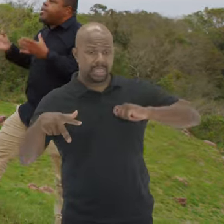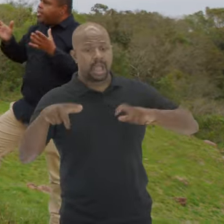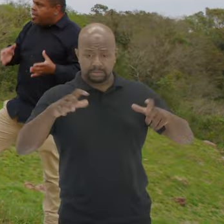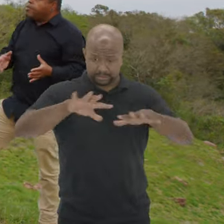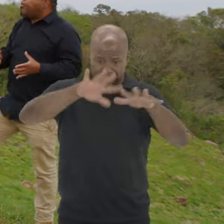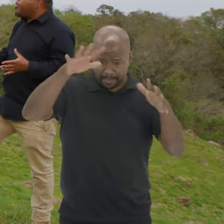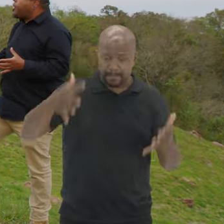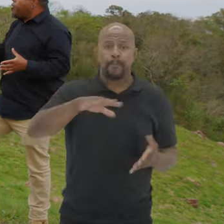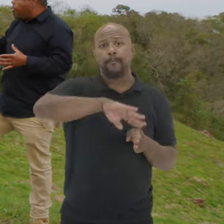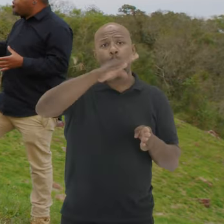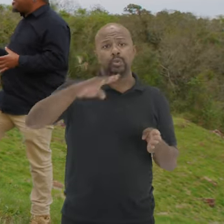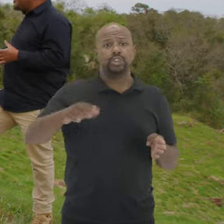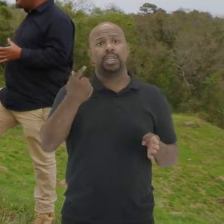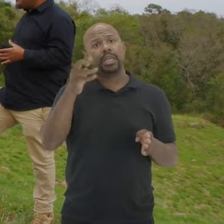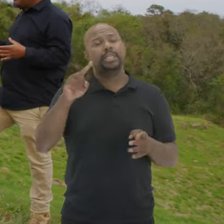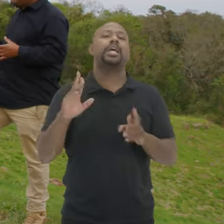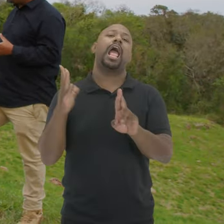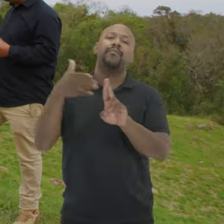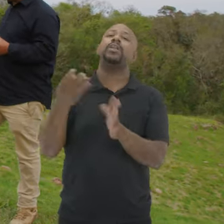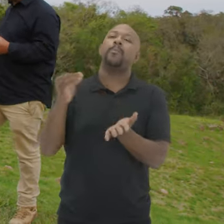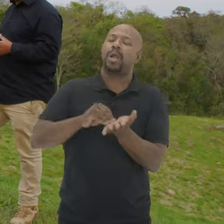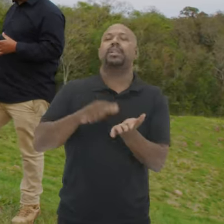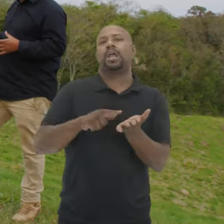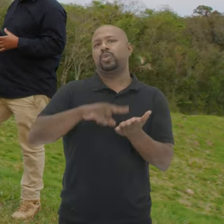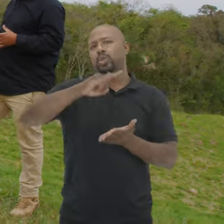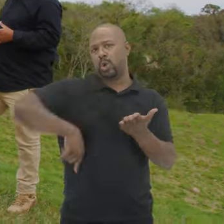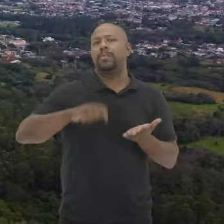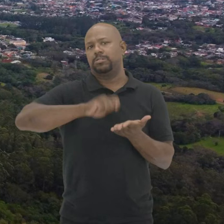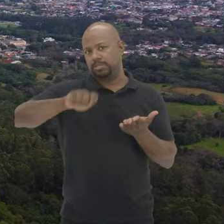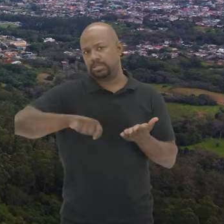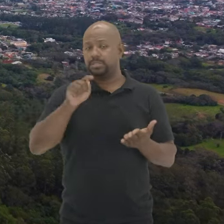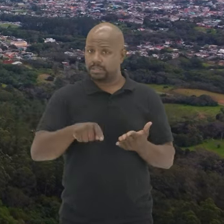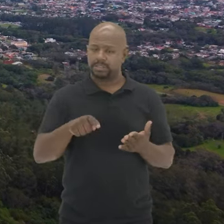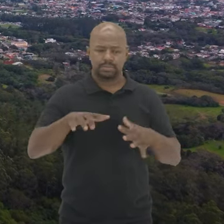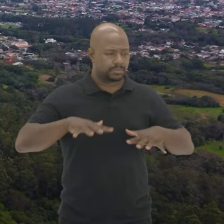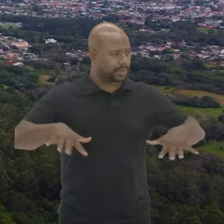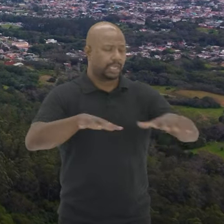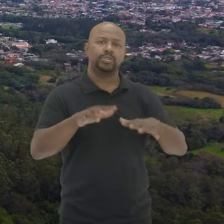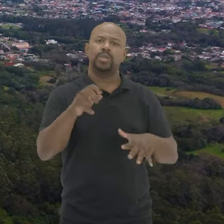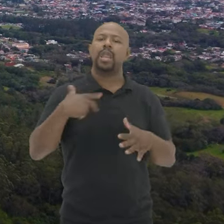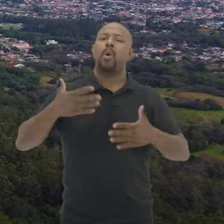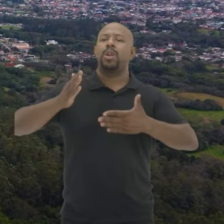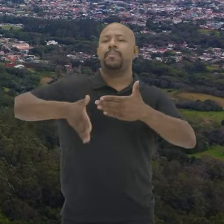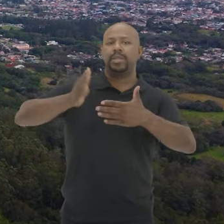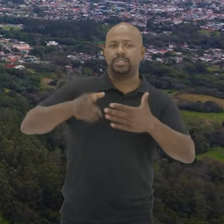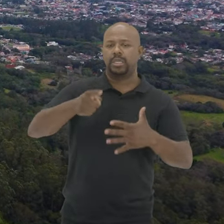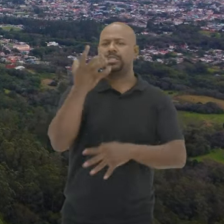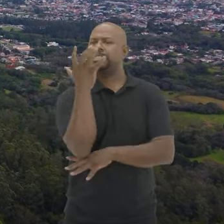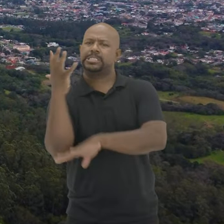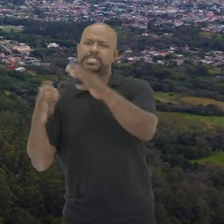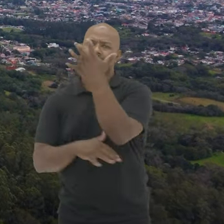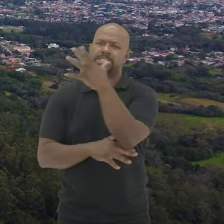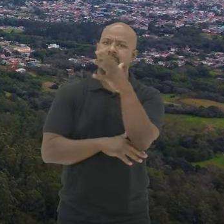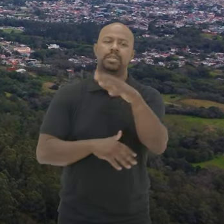Espanha Esse ponto aqui O Monte Grande Ele era referenciado Nos documentos Através Desse espaço geográfico Que é o limite Entre